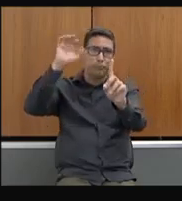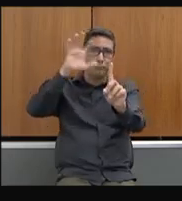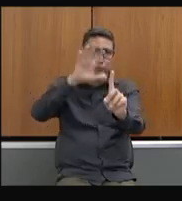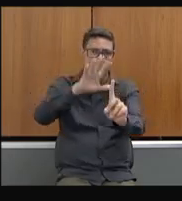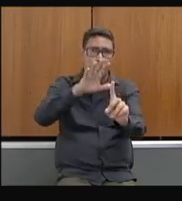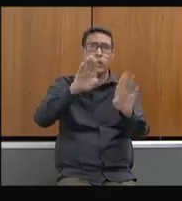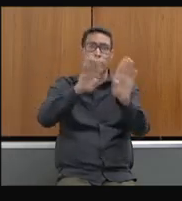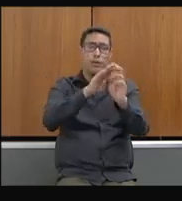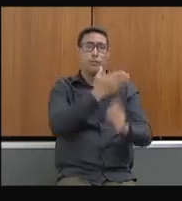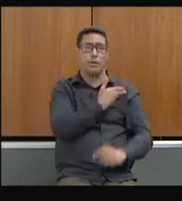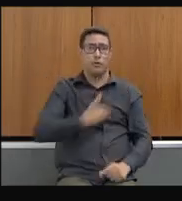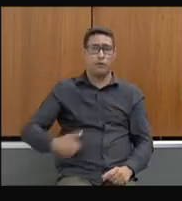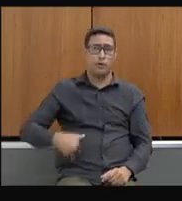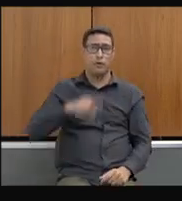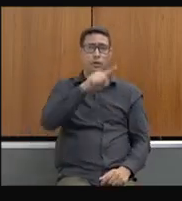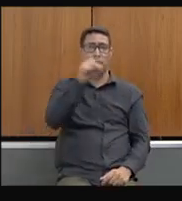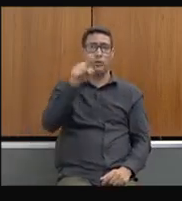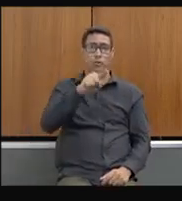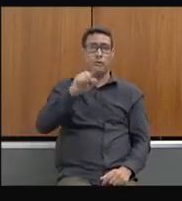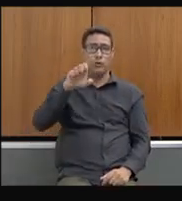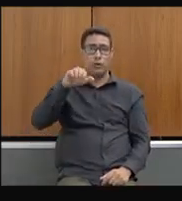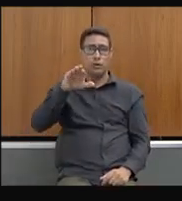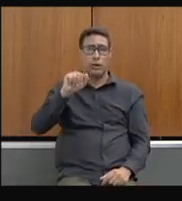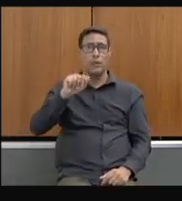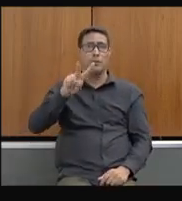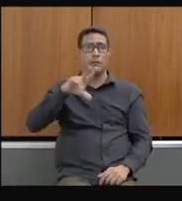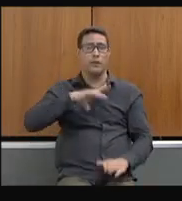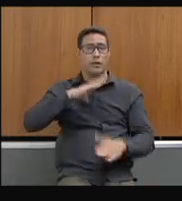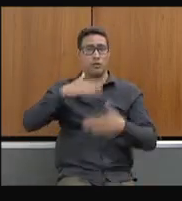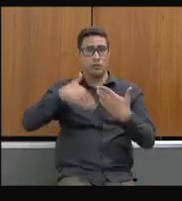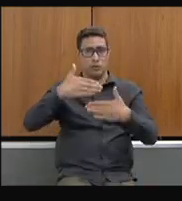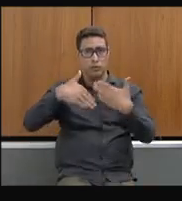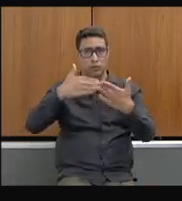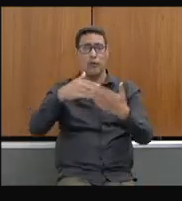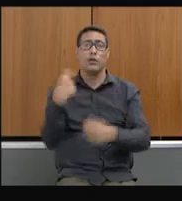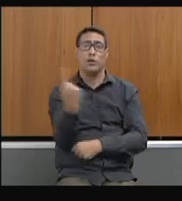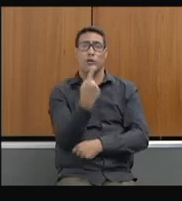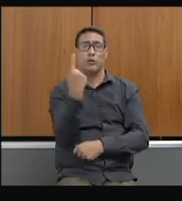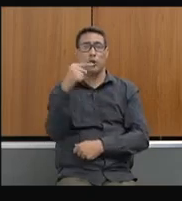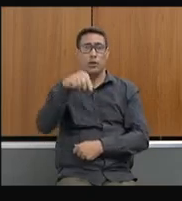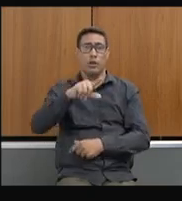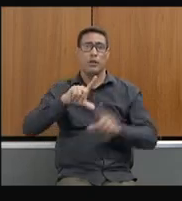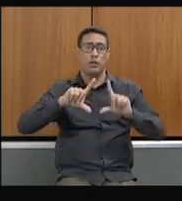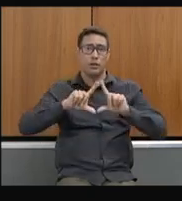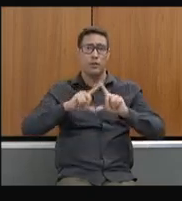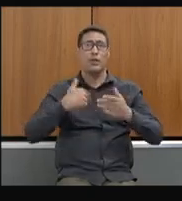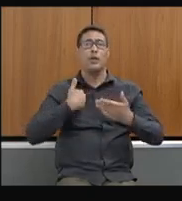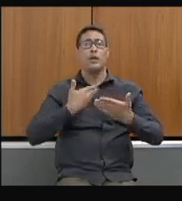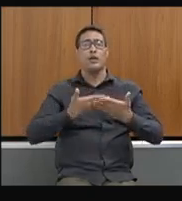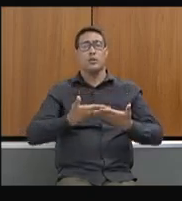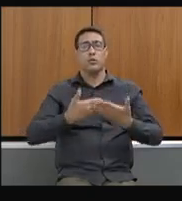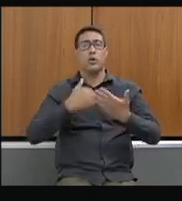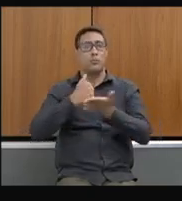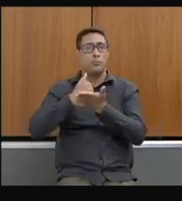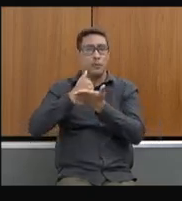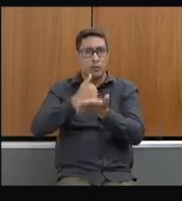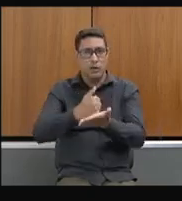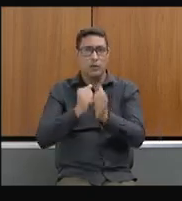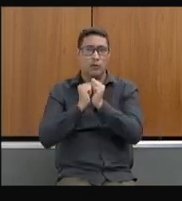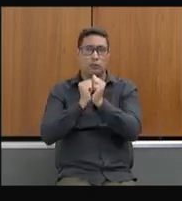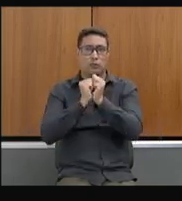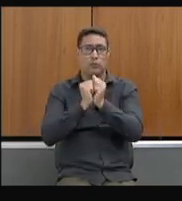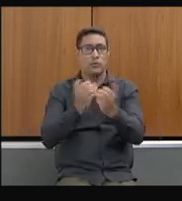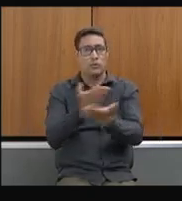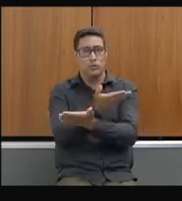Zema, pelo brilhante trabalho que vem desenvolvendo e que nós, na Assembleia, somos parceiros, estamos juntos com vocês nessa